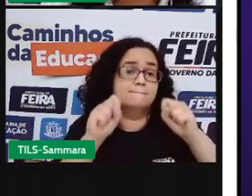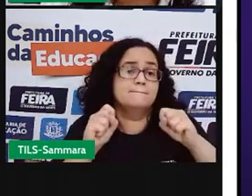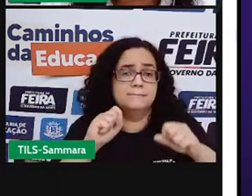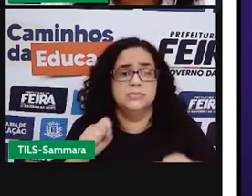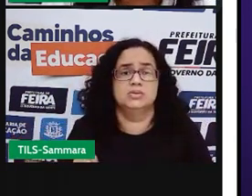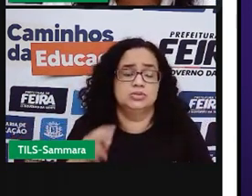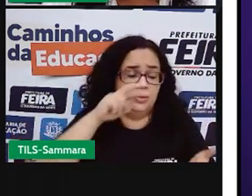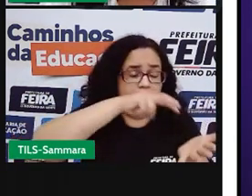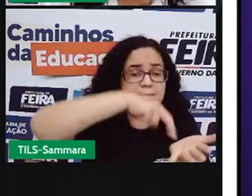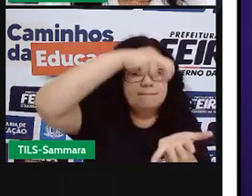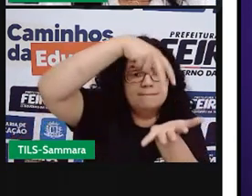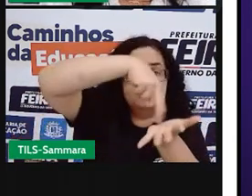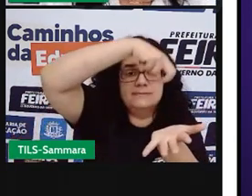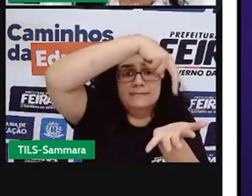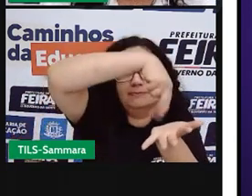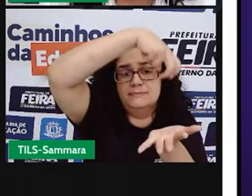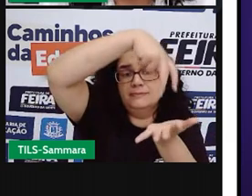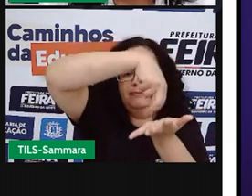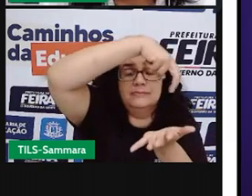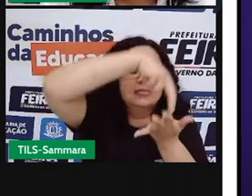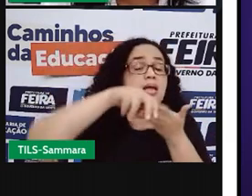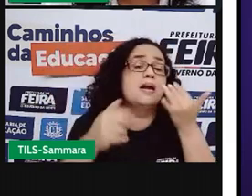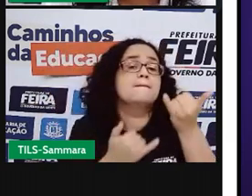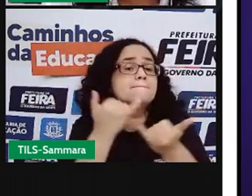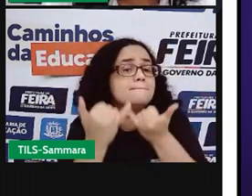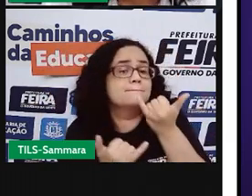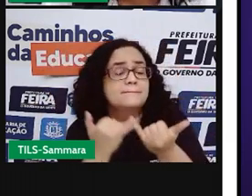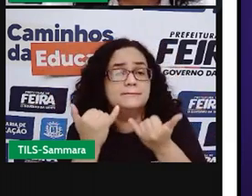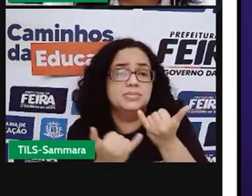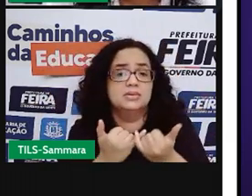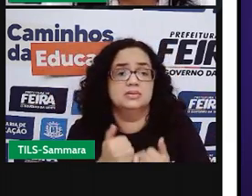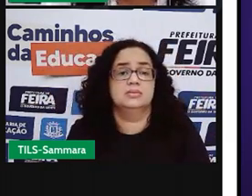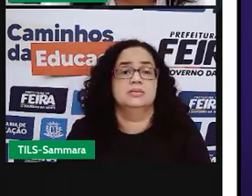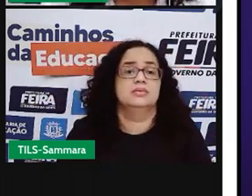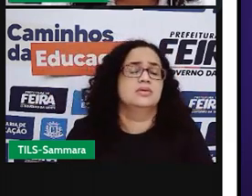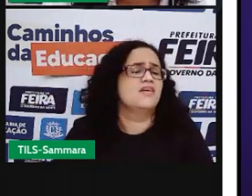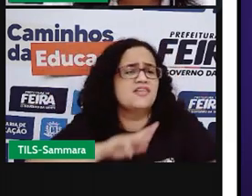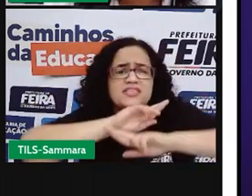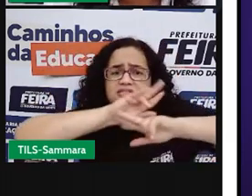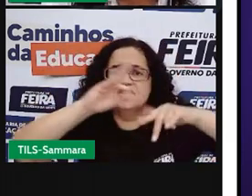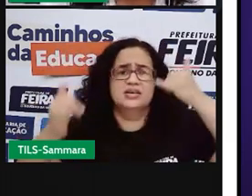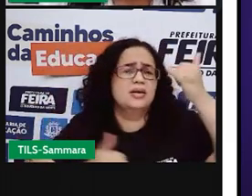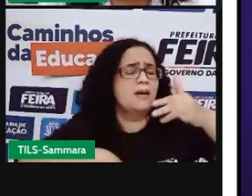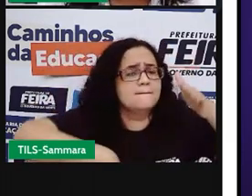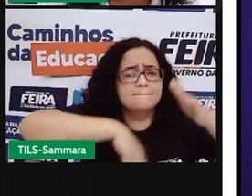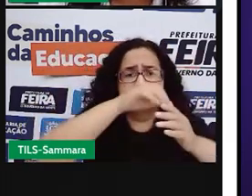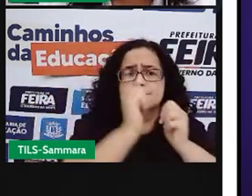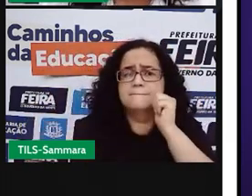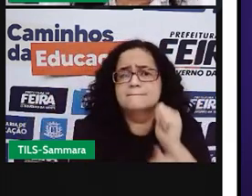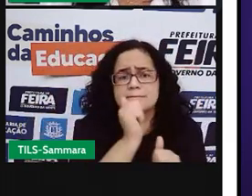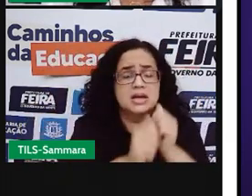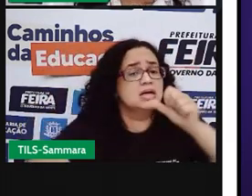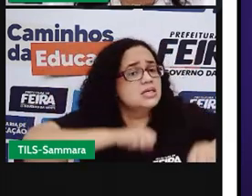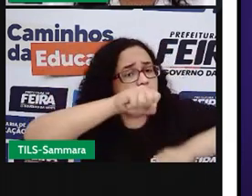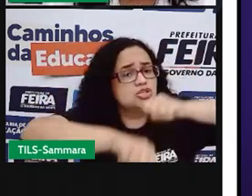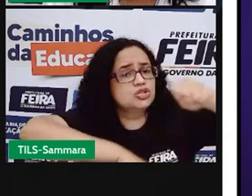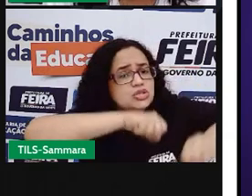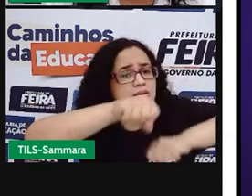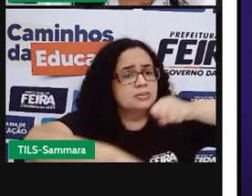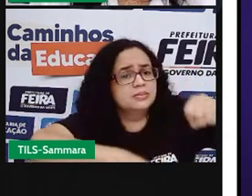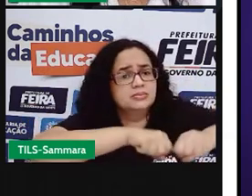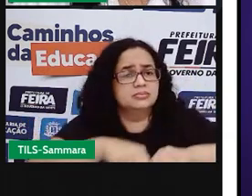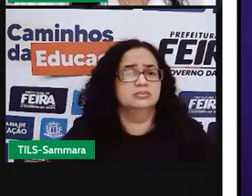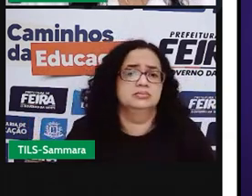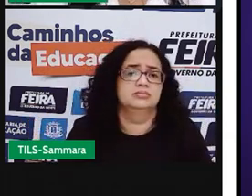pular amarelinha, você pode brincar de queimada, baleada, de rodar futebol, andar de bicicleta, de